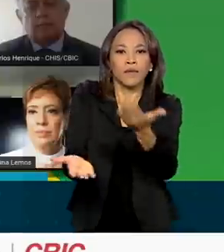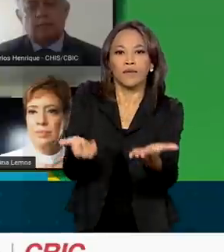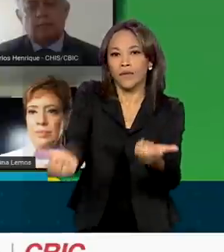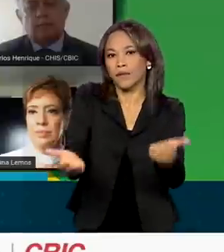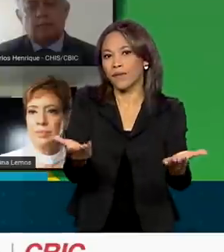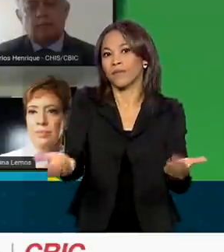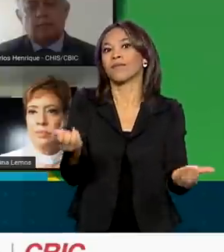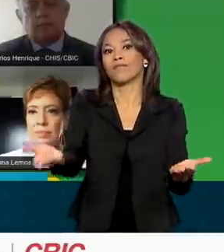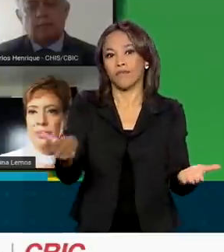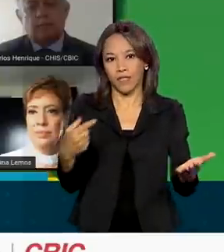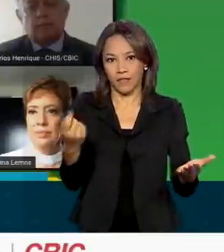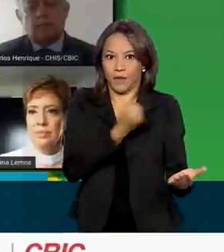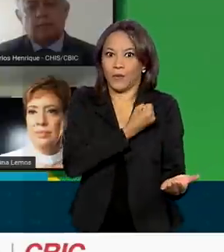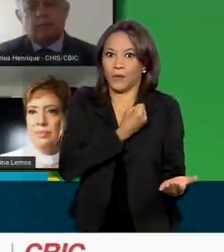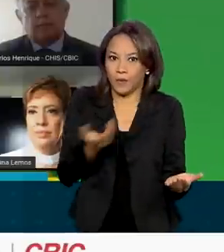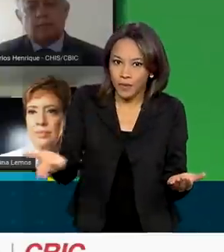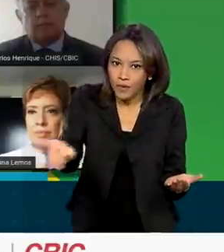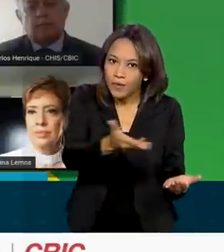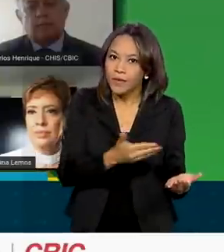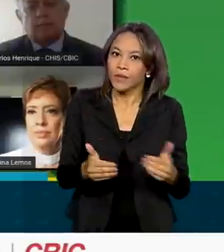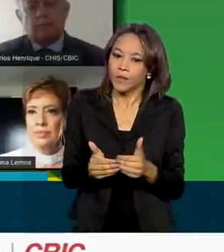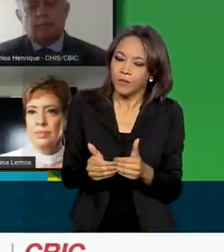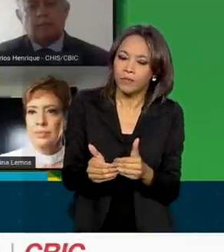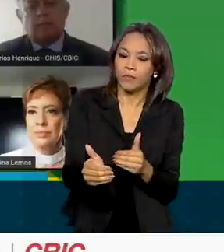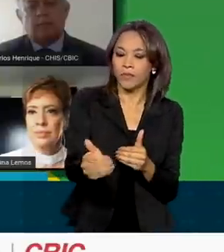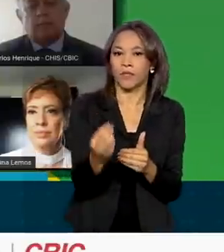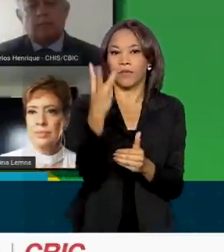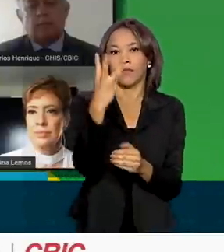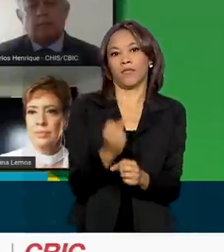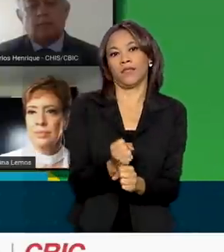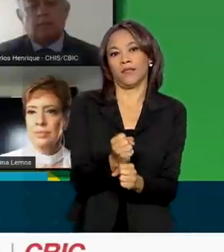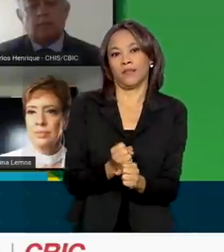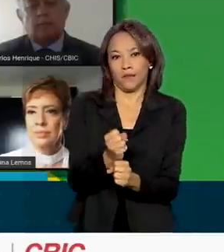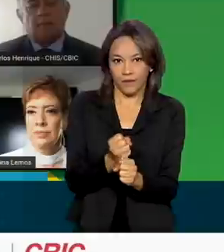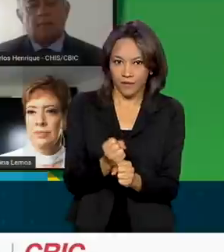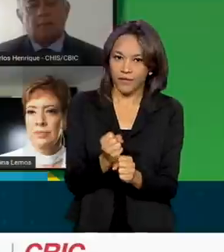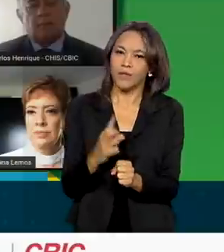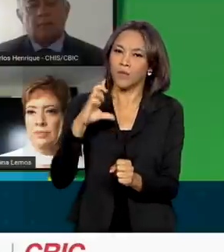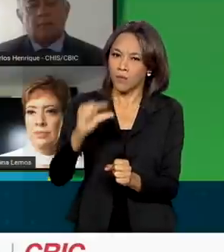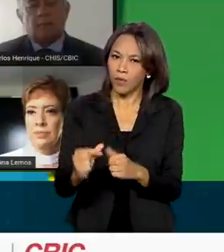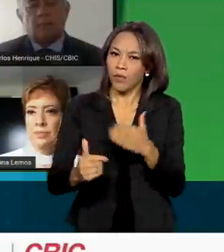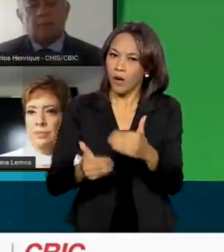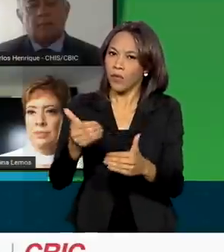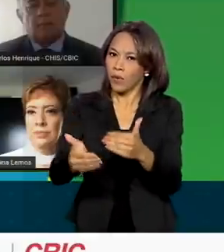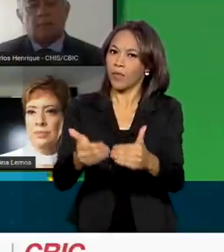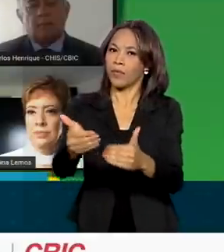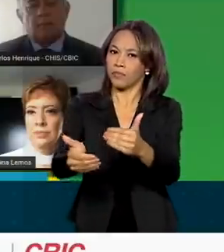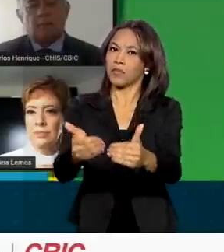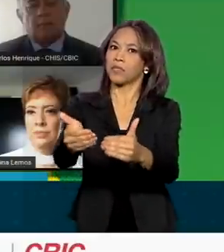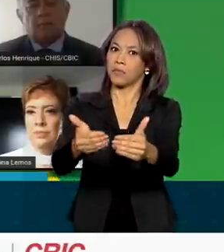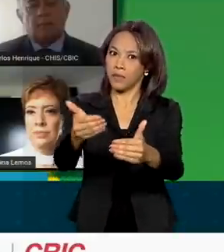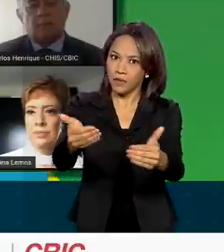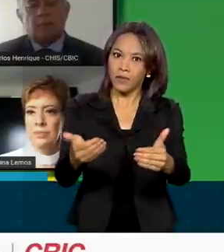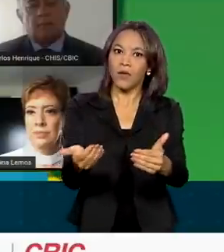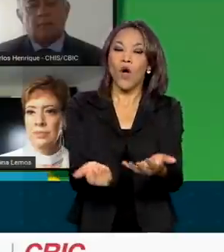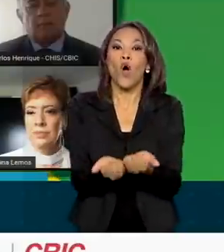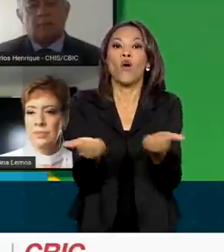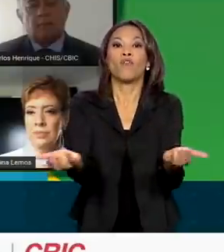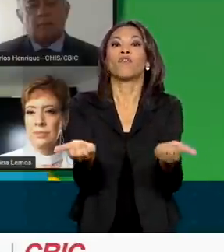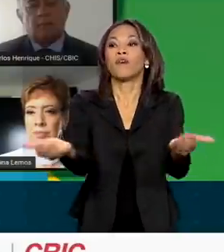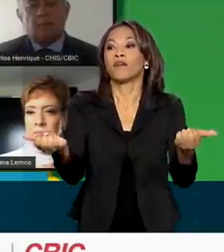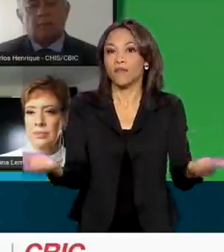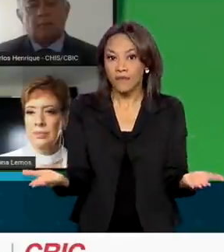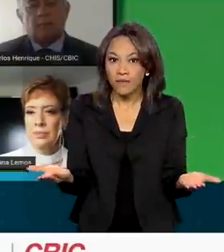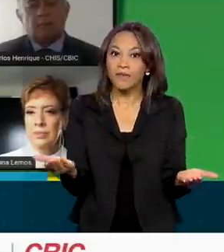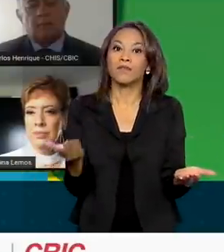estabilização nesse número ao longo dos próximos três anos. Então, vai haver um crescimento gradual pela oferta maior de